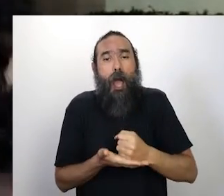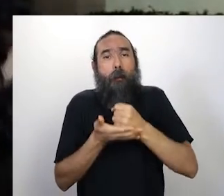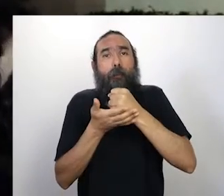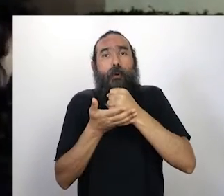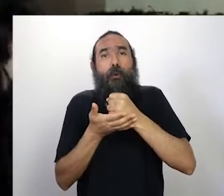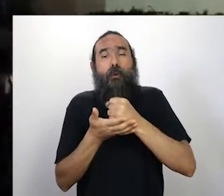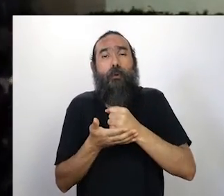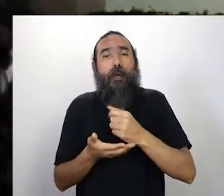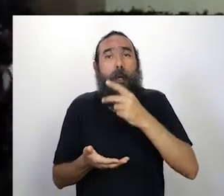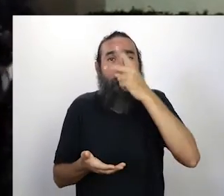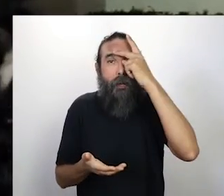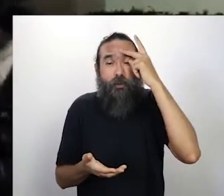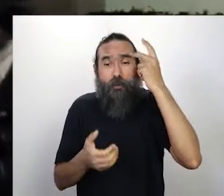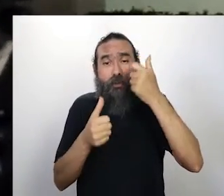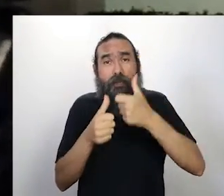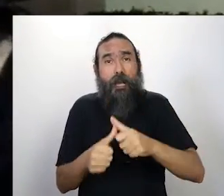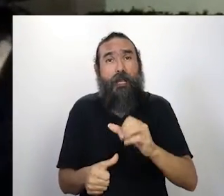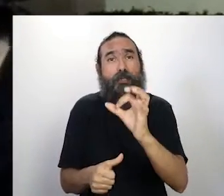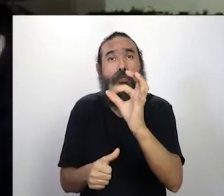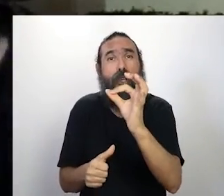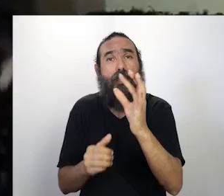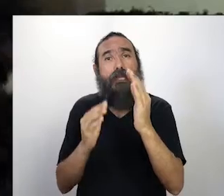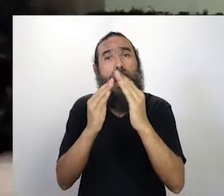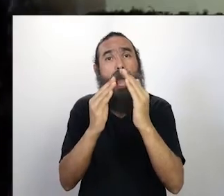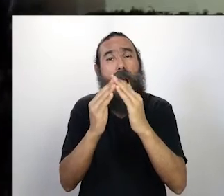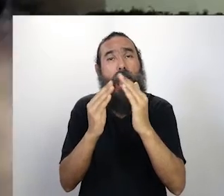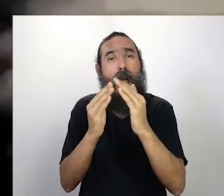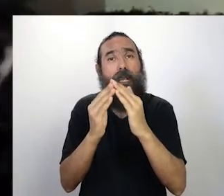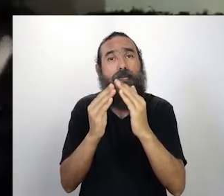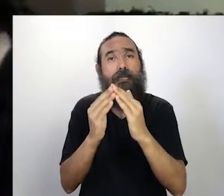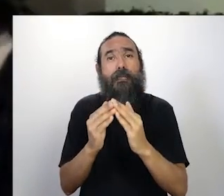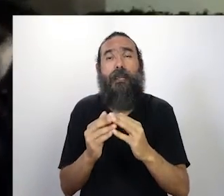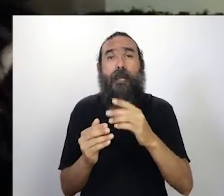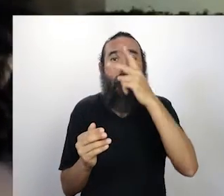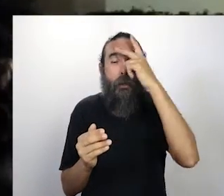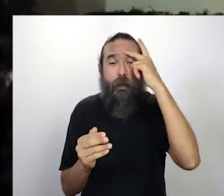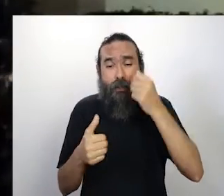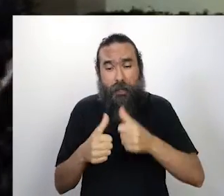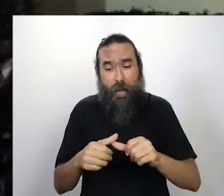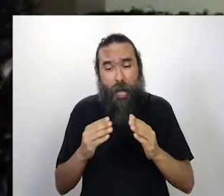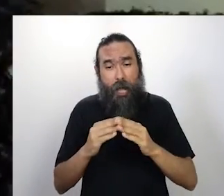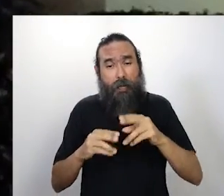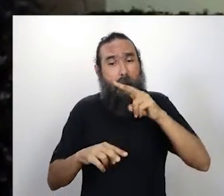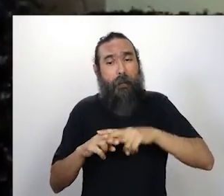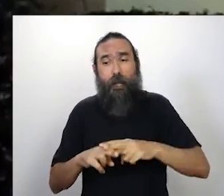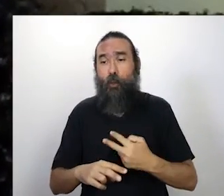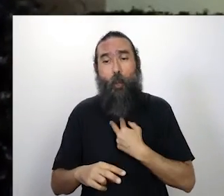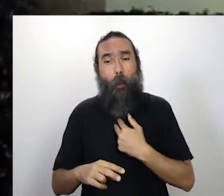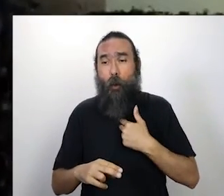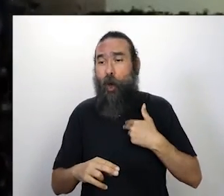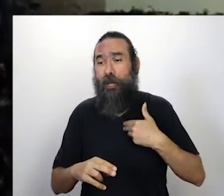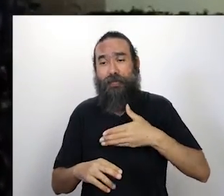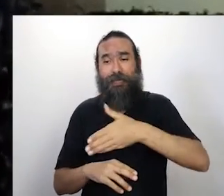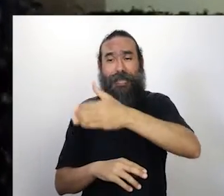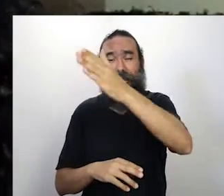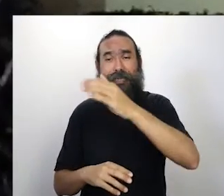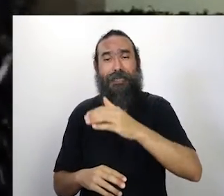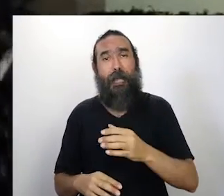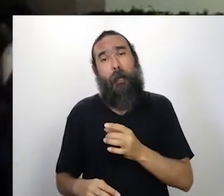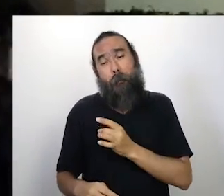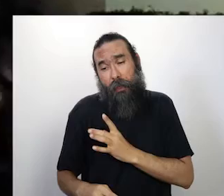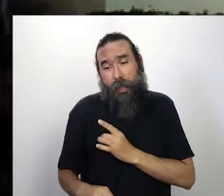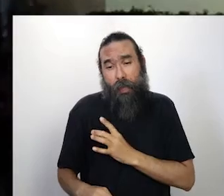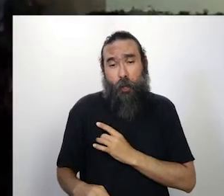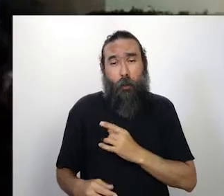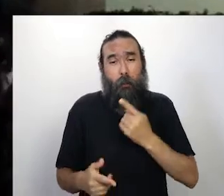estão só no seu núcleo familiar, sem poder sair, estão angustiadas, estão com medo, por conta de tudo que está acontecendo no mundo,